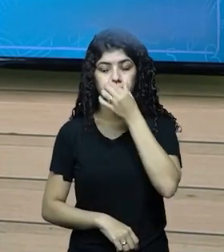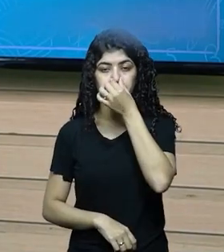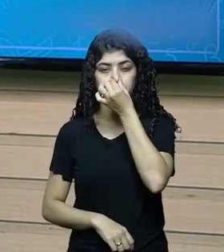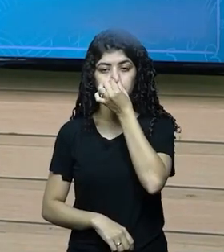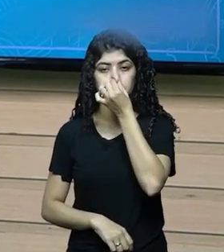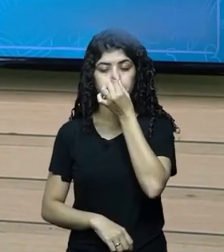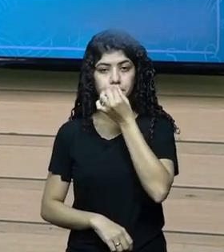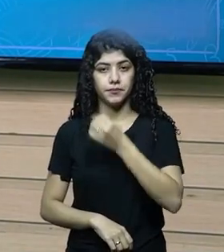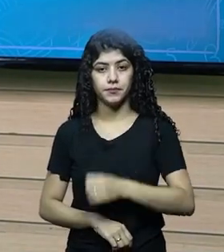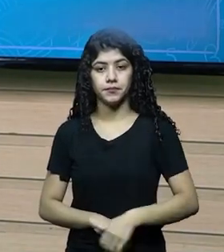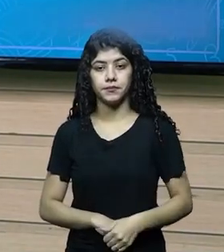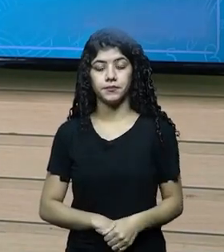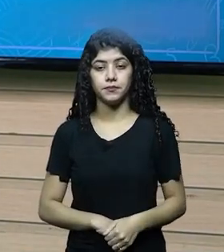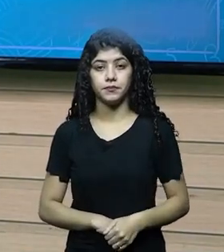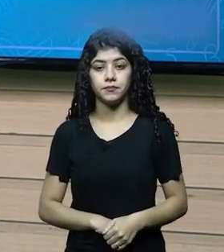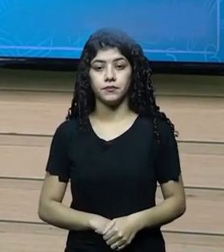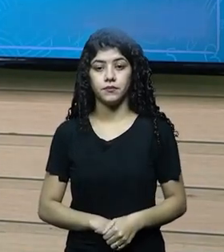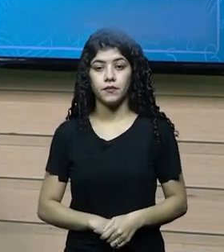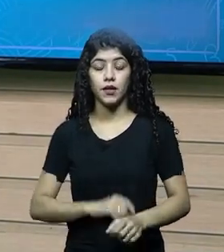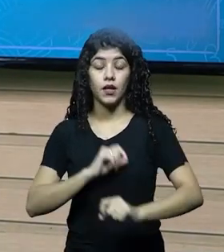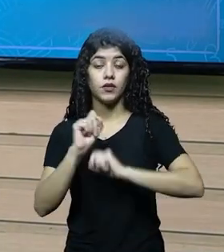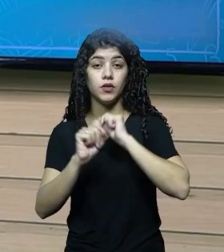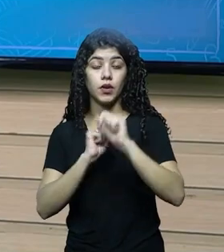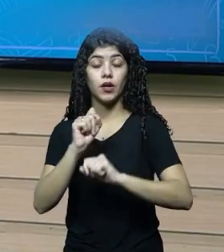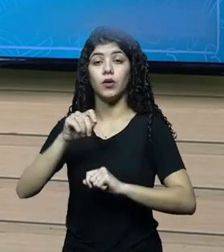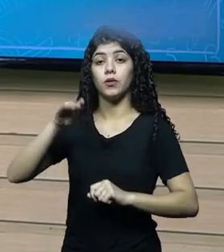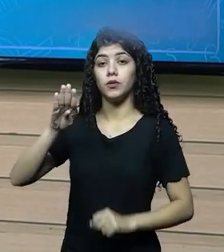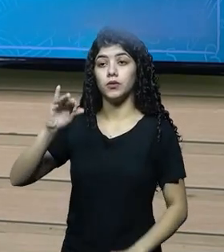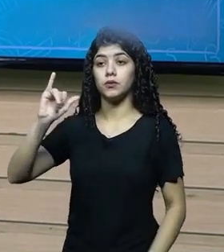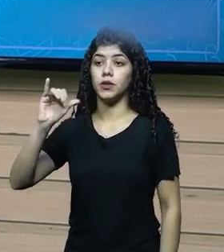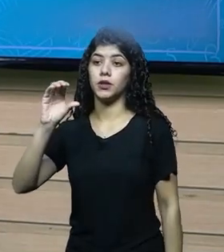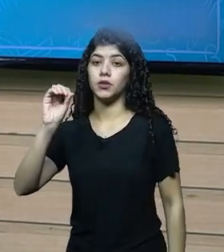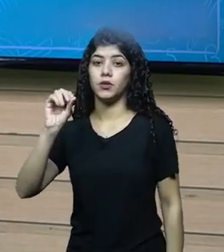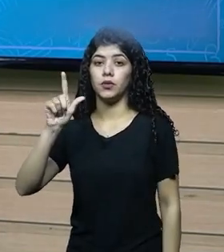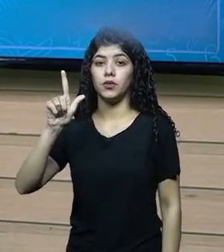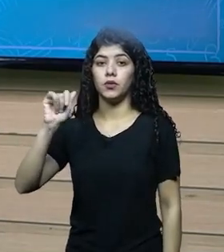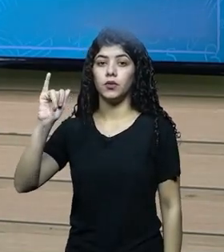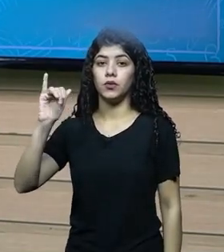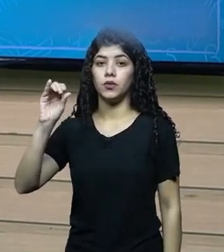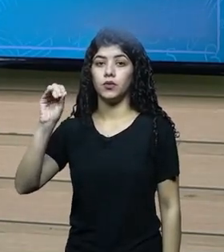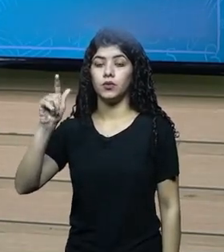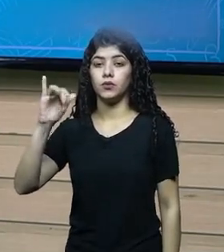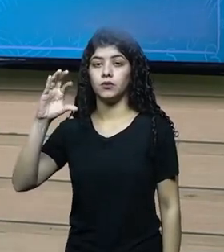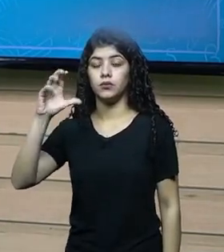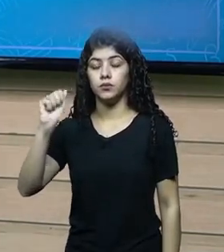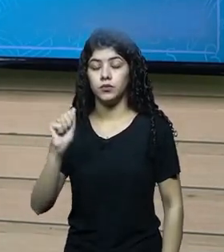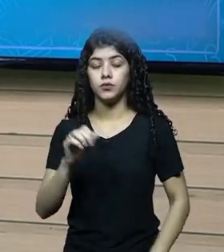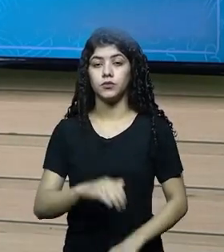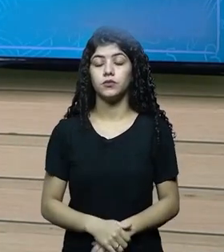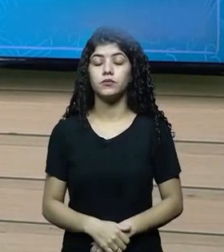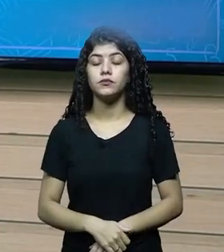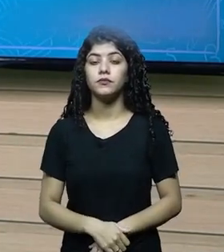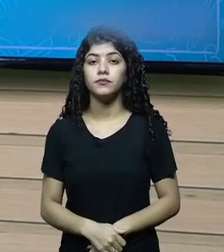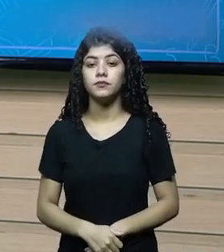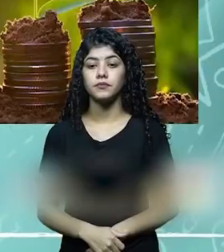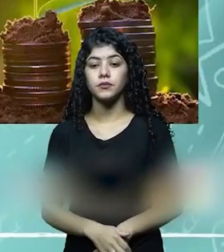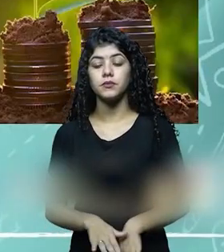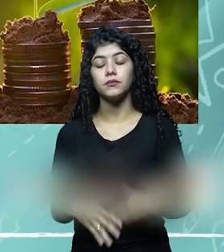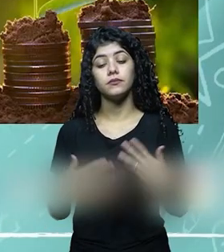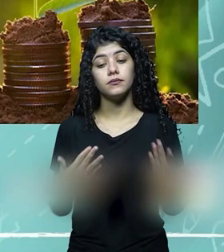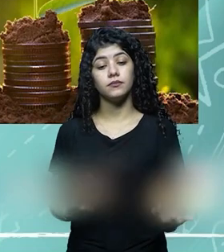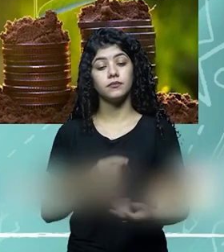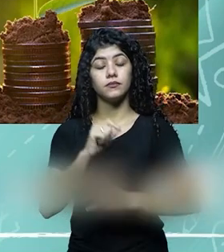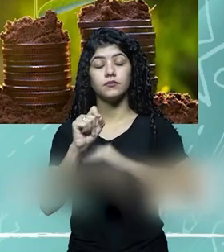circulante. E esse estoque, ele vai ser um ativo biológico, vai ser um estoque composto, muitas das vezes, por ativos biológicos. Então,